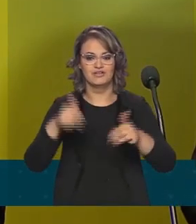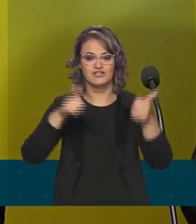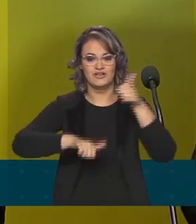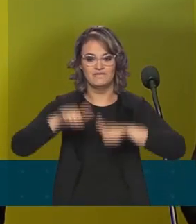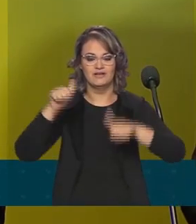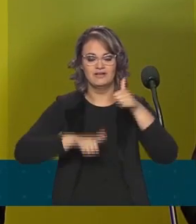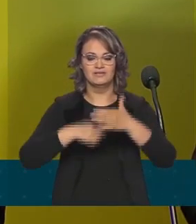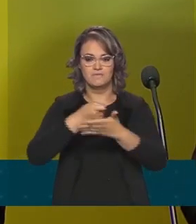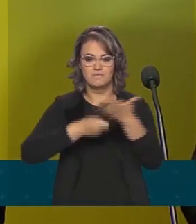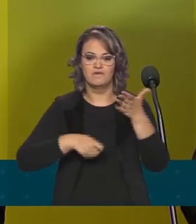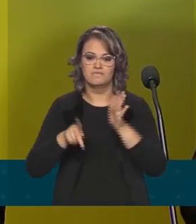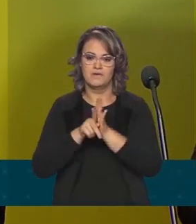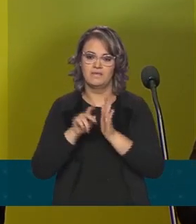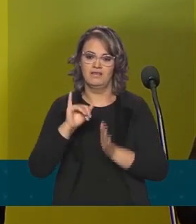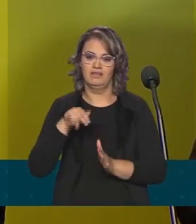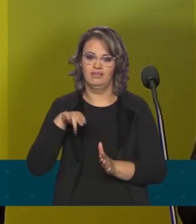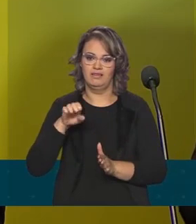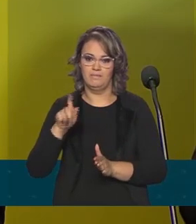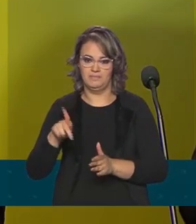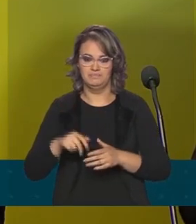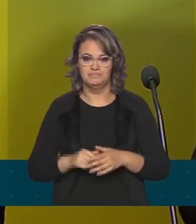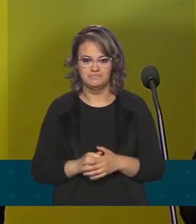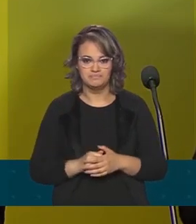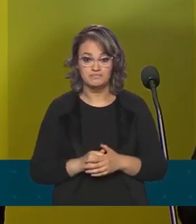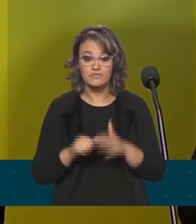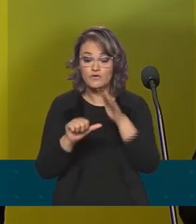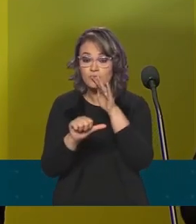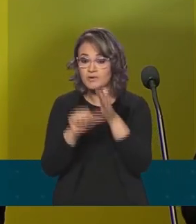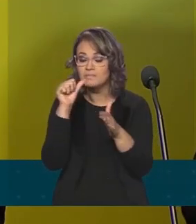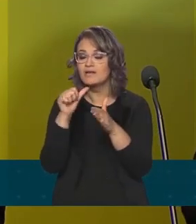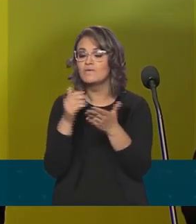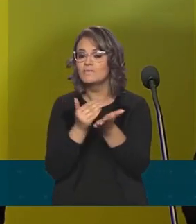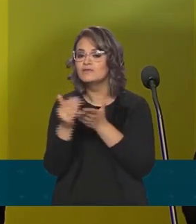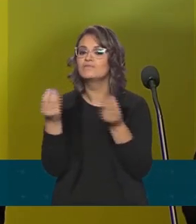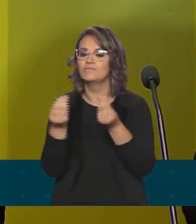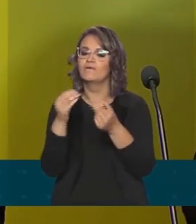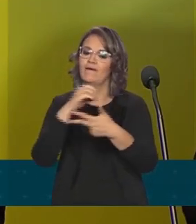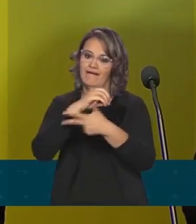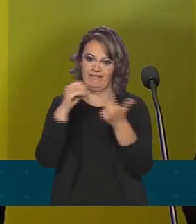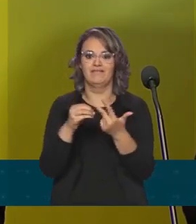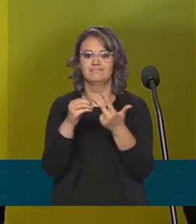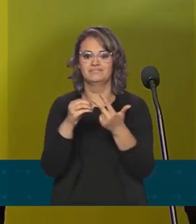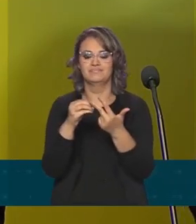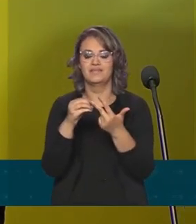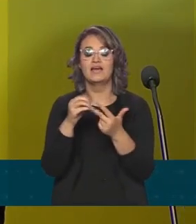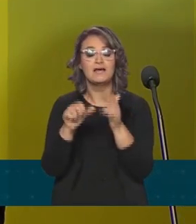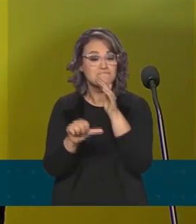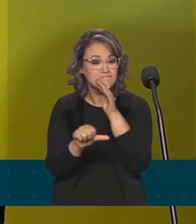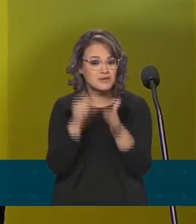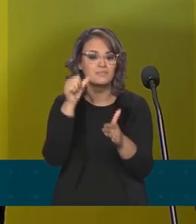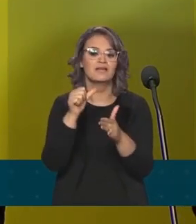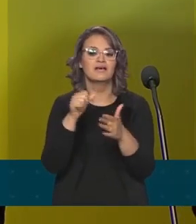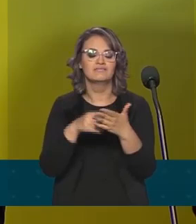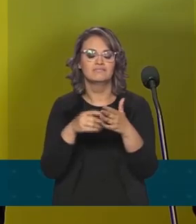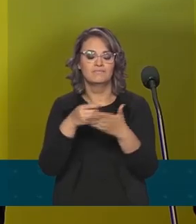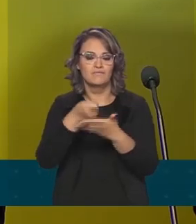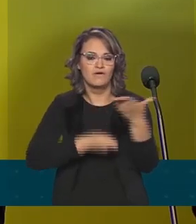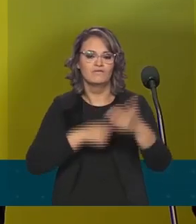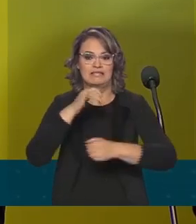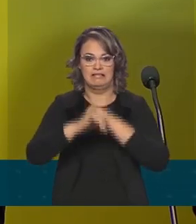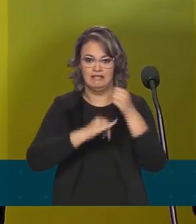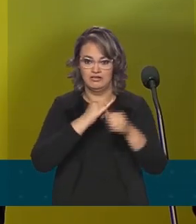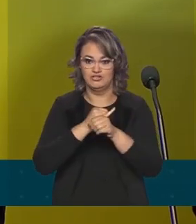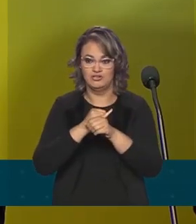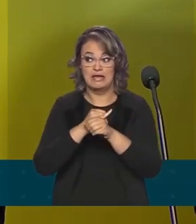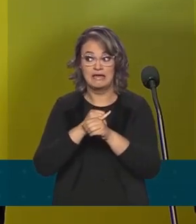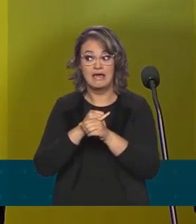feitos pelo Inep. O primeiro a ser escolhido foi justamente o Enem, e foi a primeira prova que nós estamos aplicando em modelo digital. E, a